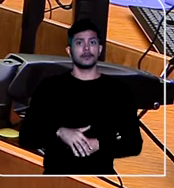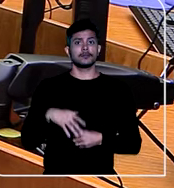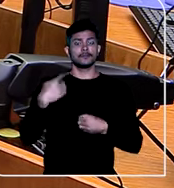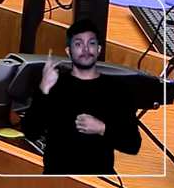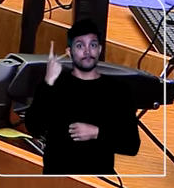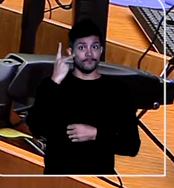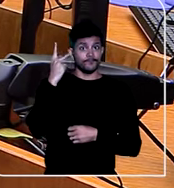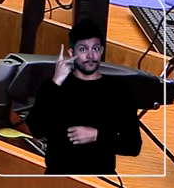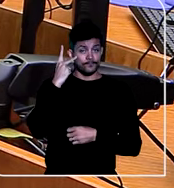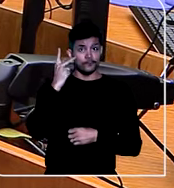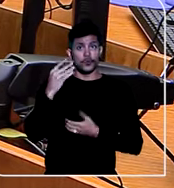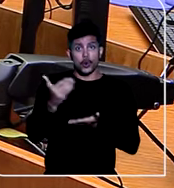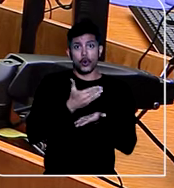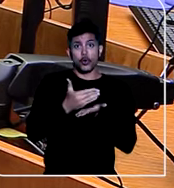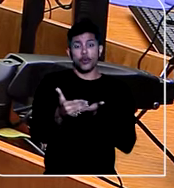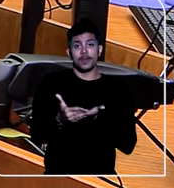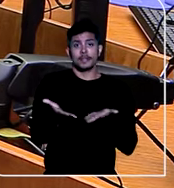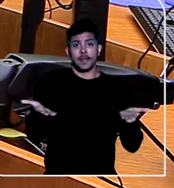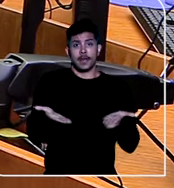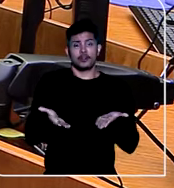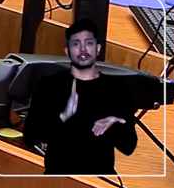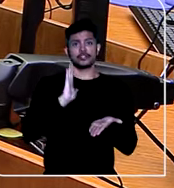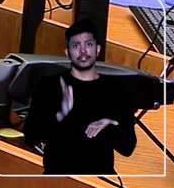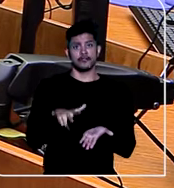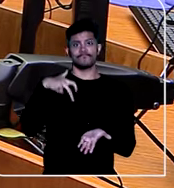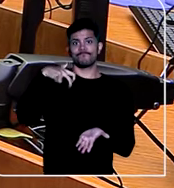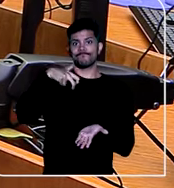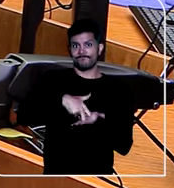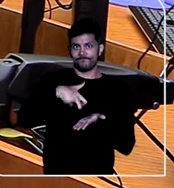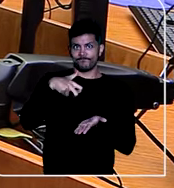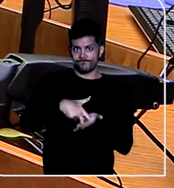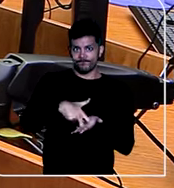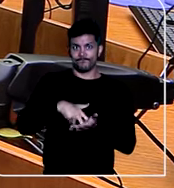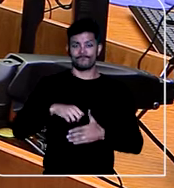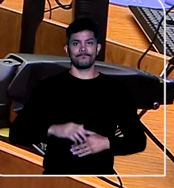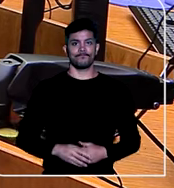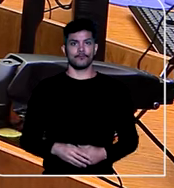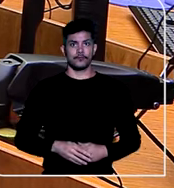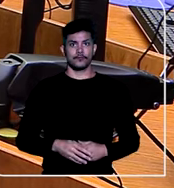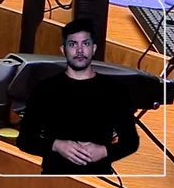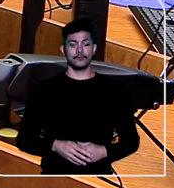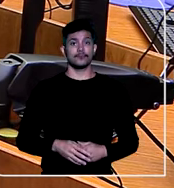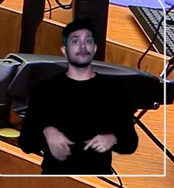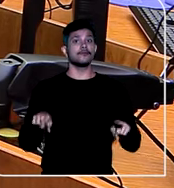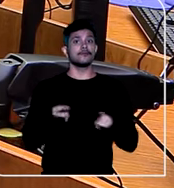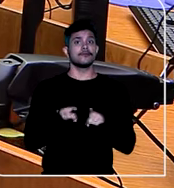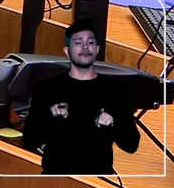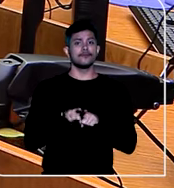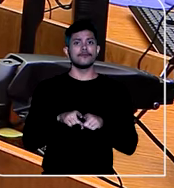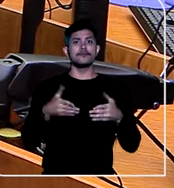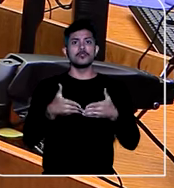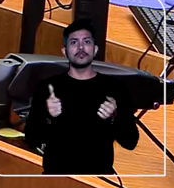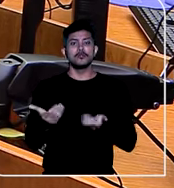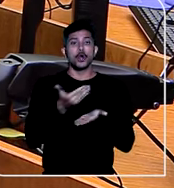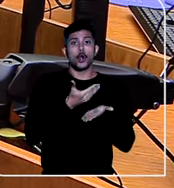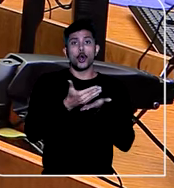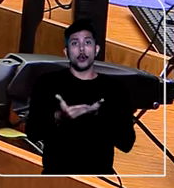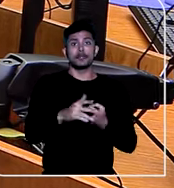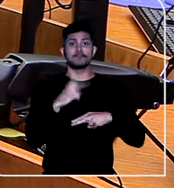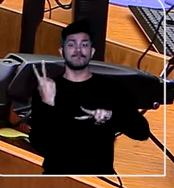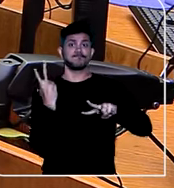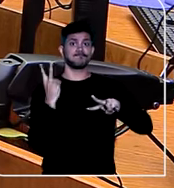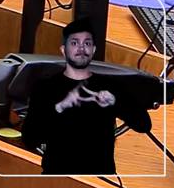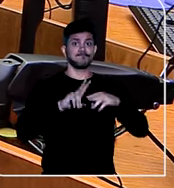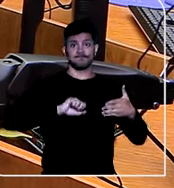cidade onde mora o julgador, dê início imediato ao cumprimento da sentença homologada e estabeleceu o regime inicial